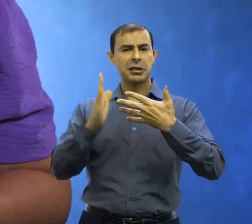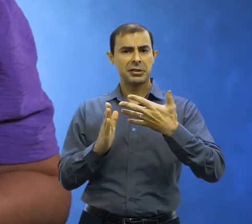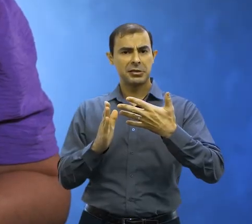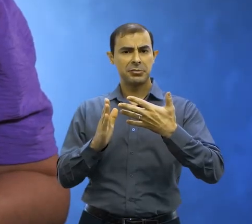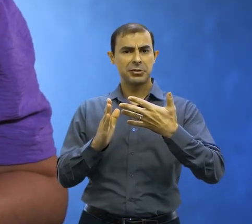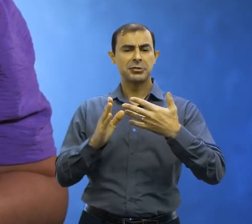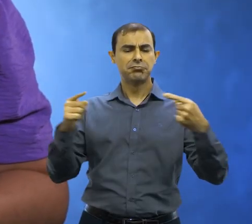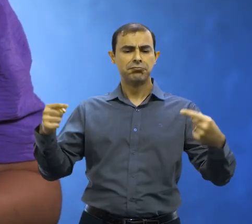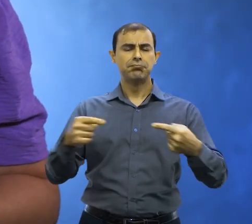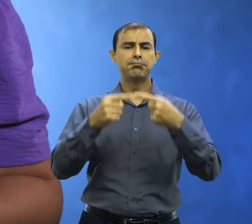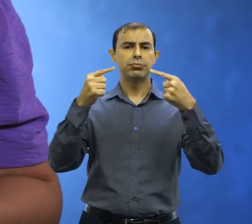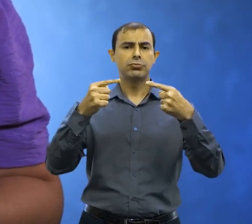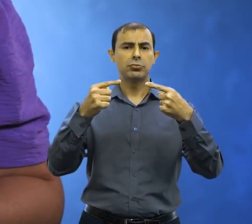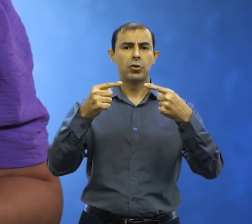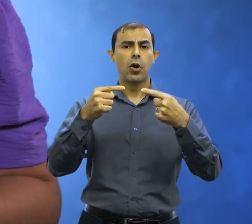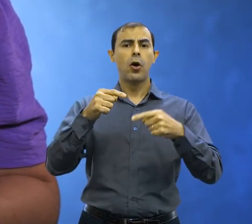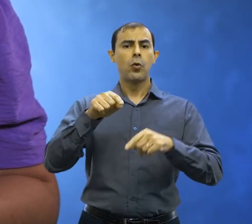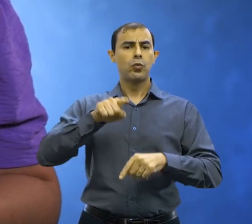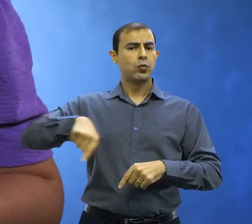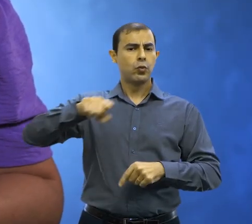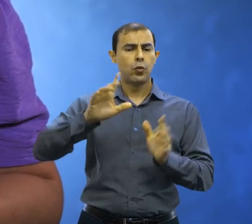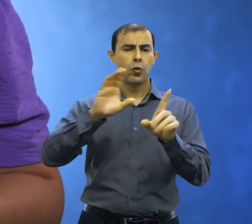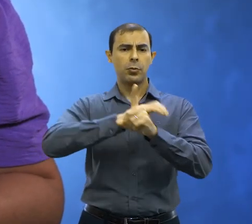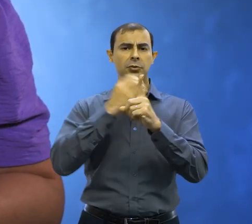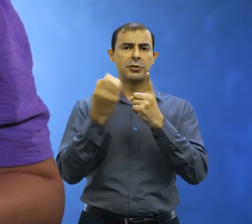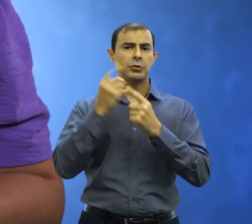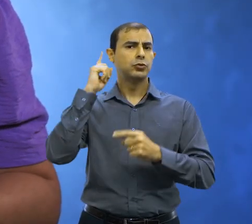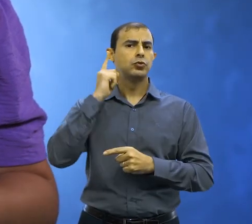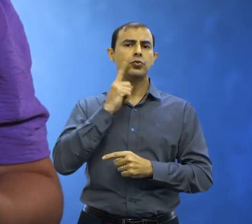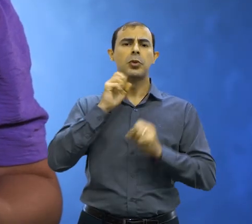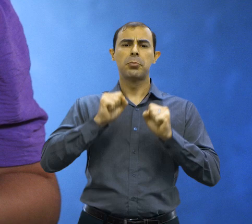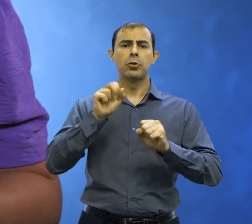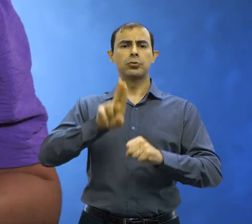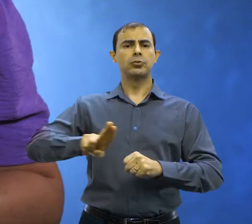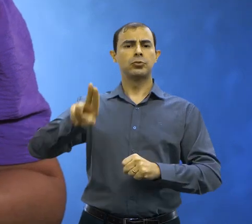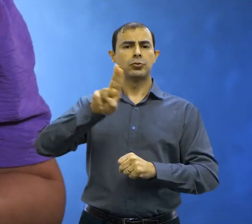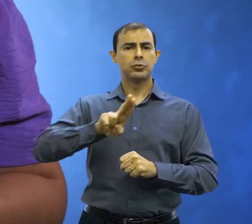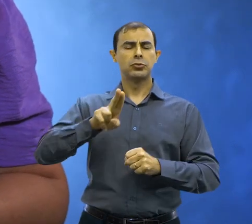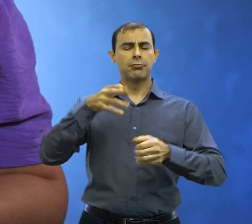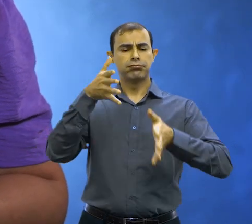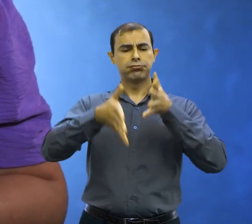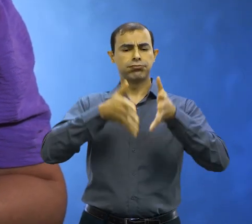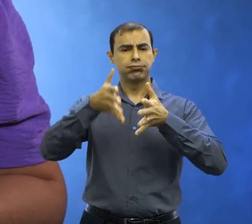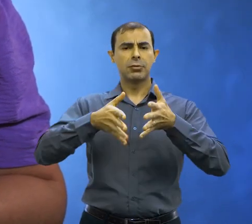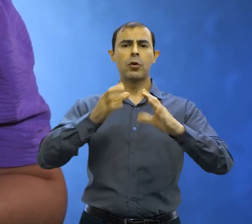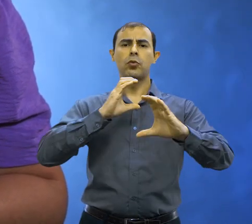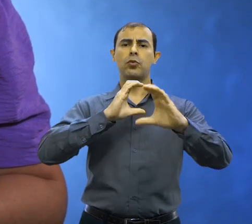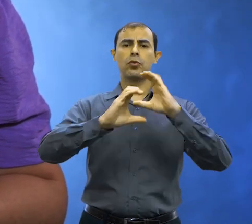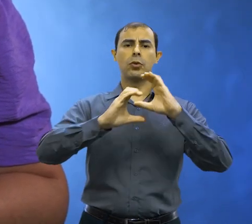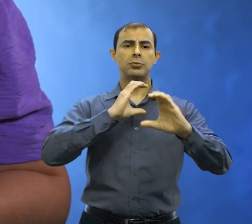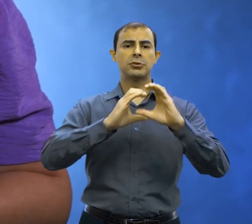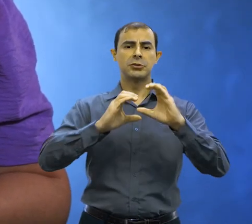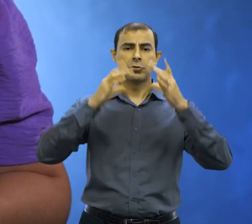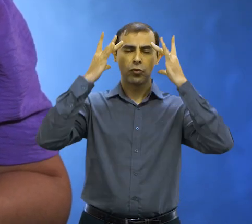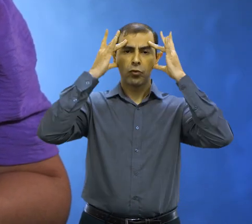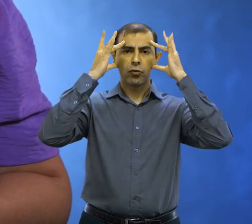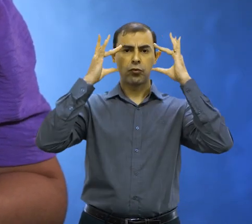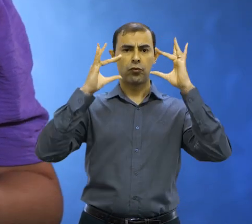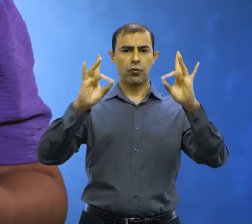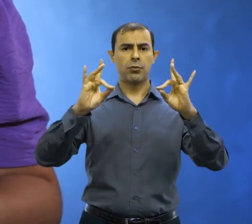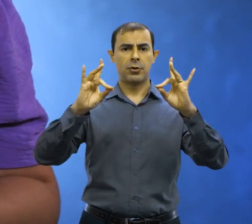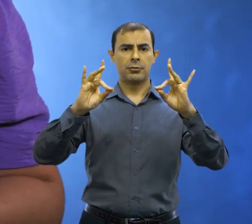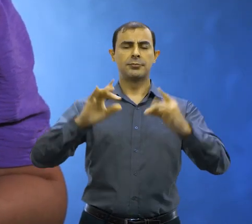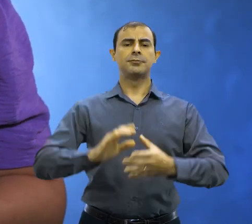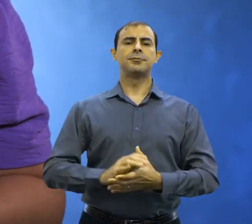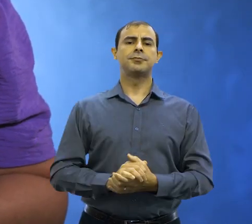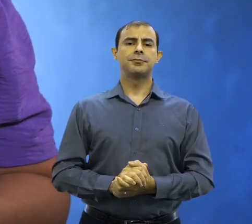que dispõe sobre o reconhecimento oficial no município de Campo Grande com meio de comunicação objetiva